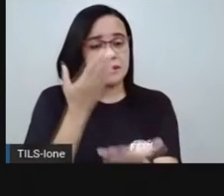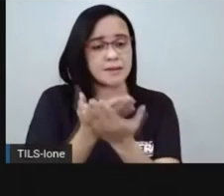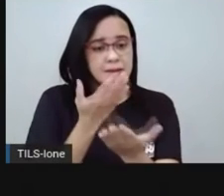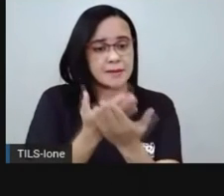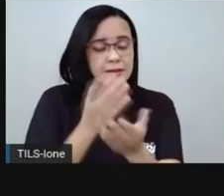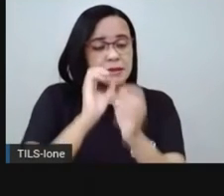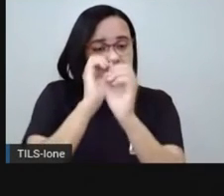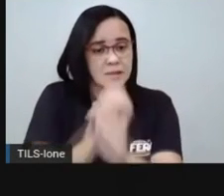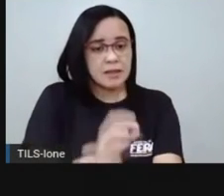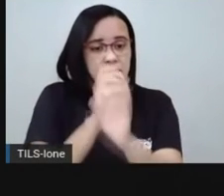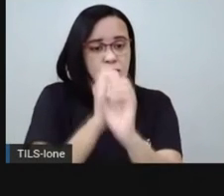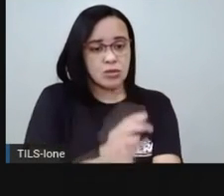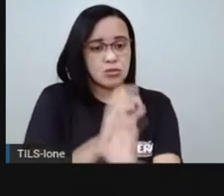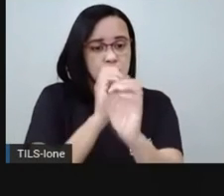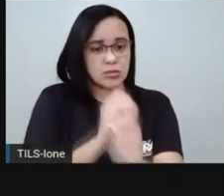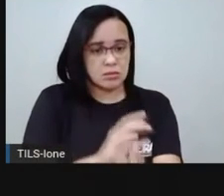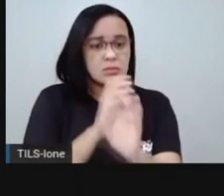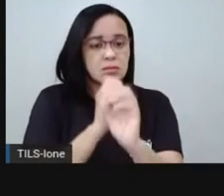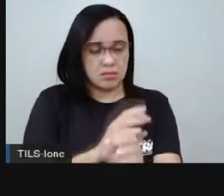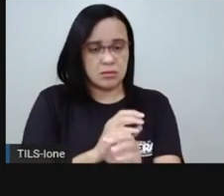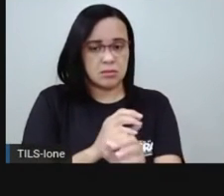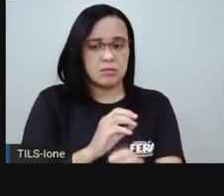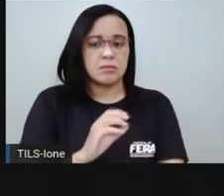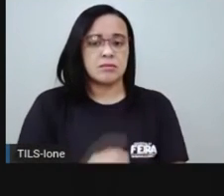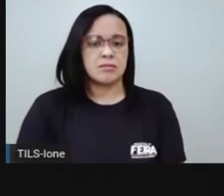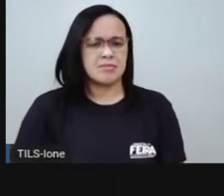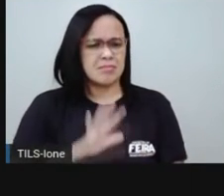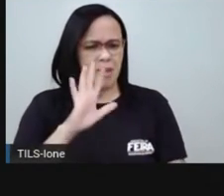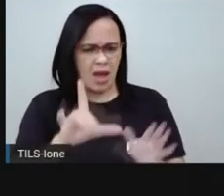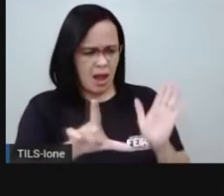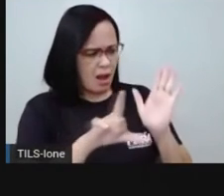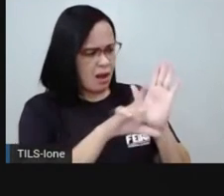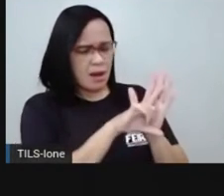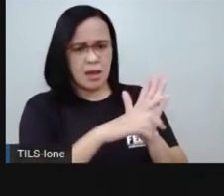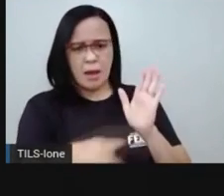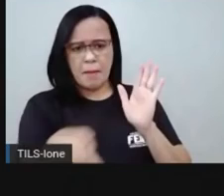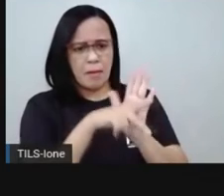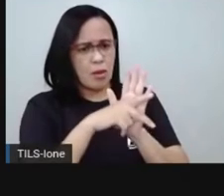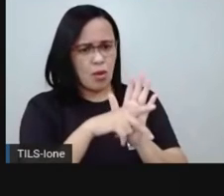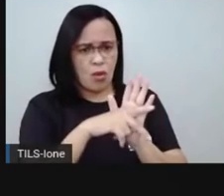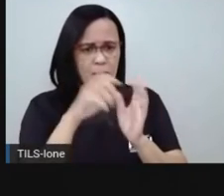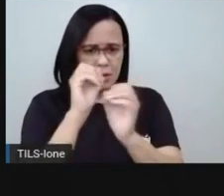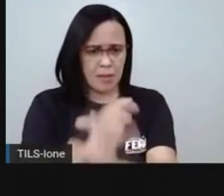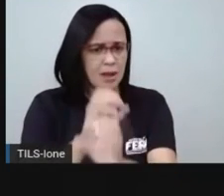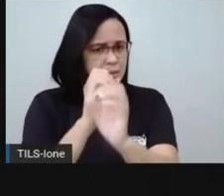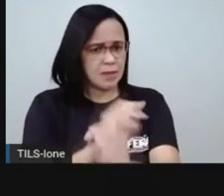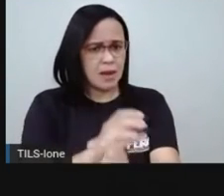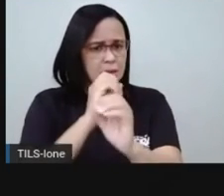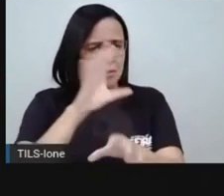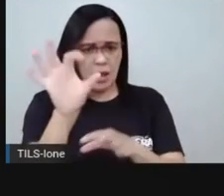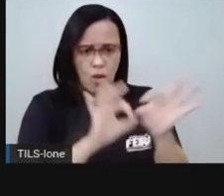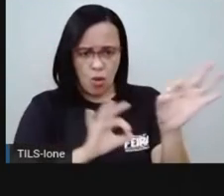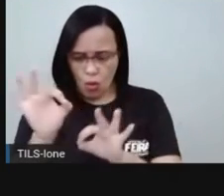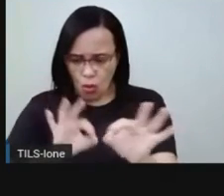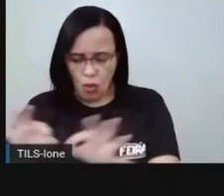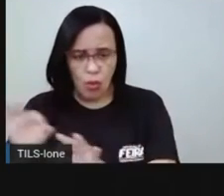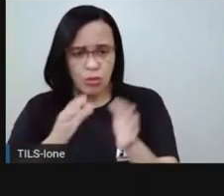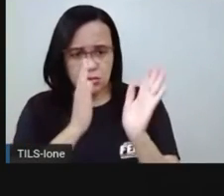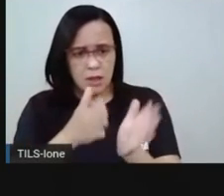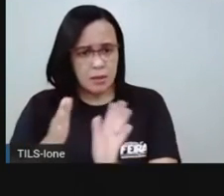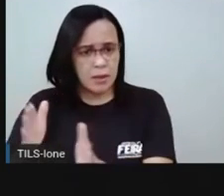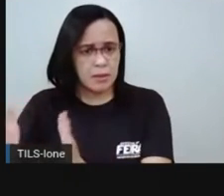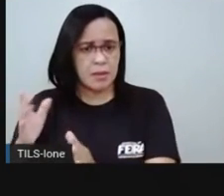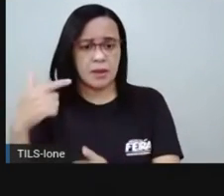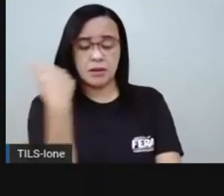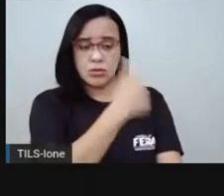desde 1934 mas não existia uma lei de educação uma lei que organizasse que regulasse